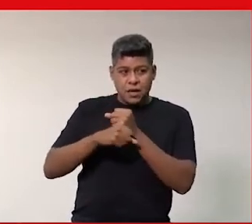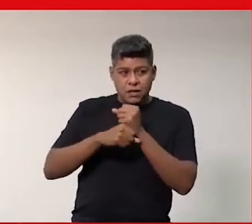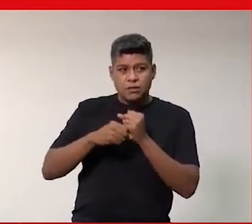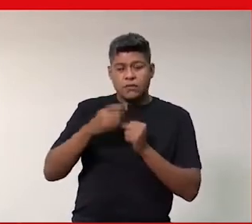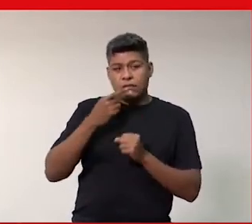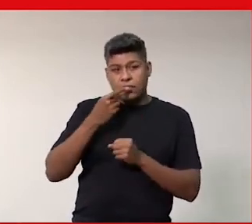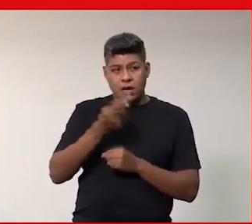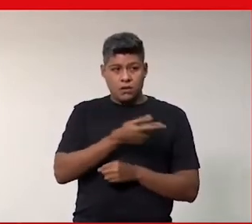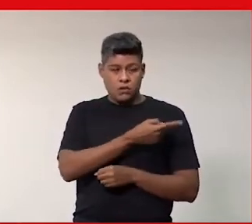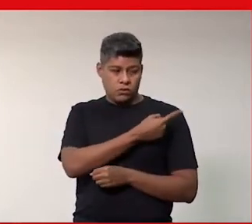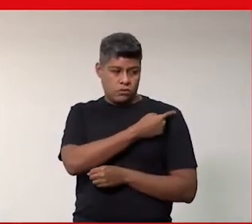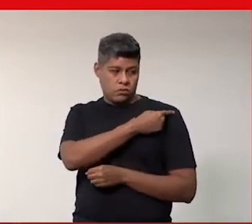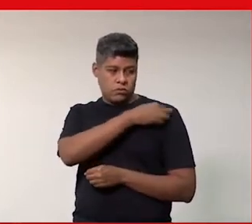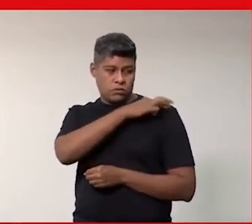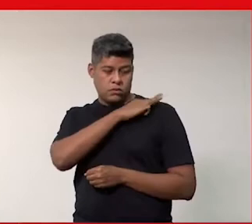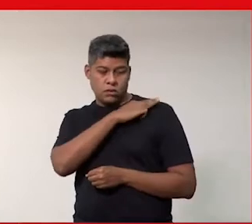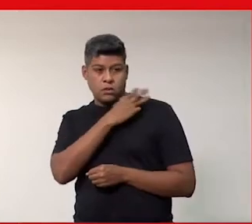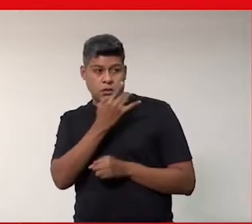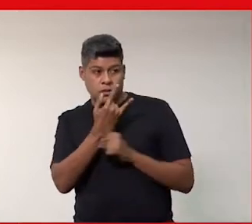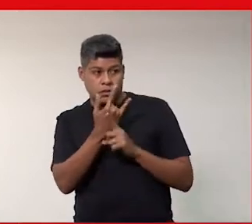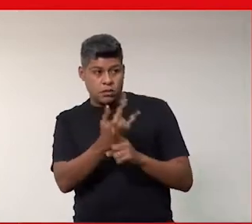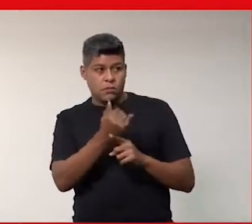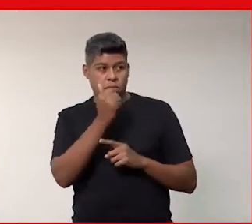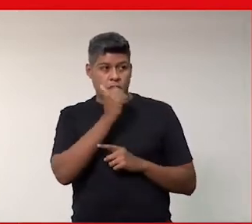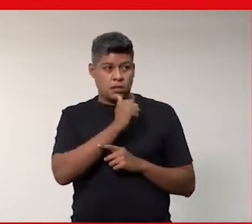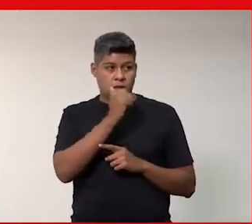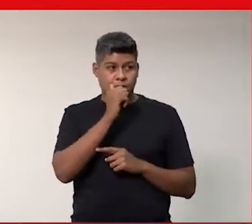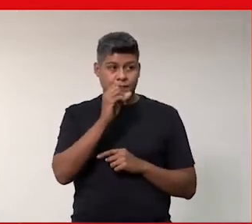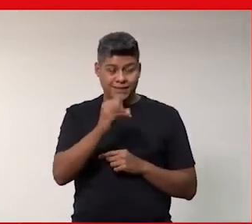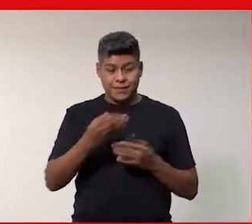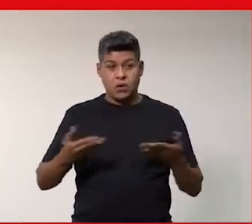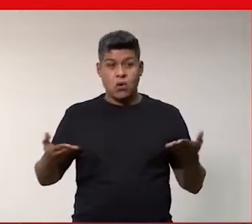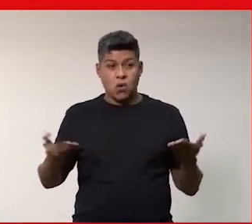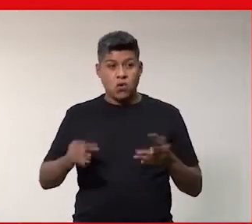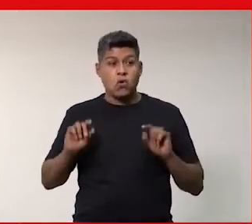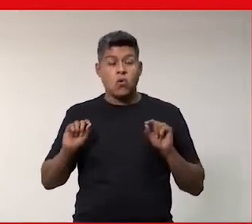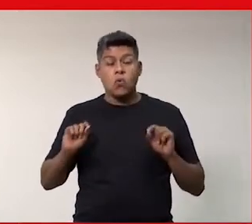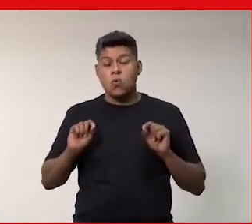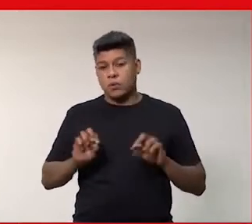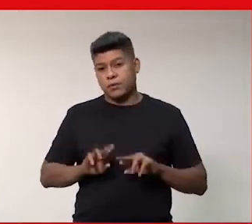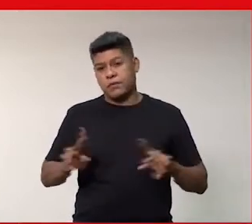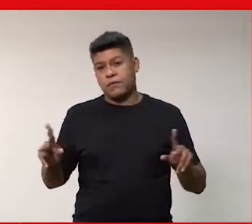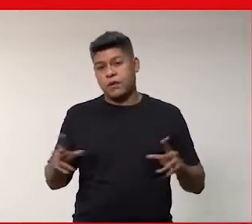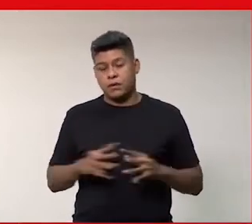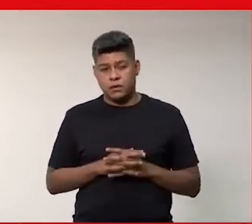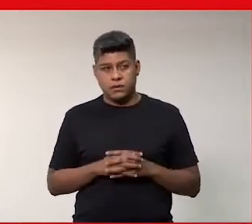atrair as meninas se nascesse hoje o que seria diferente